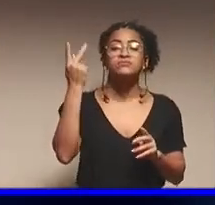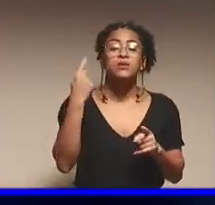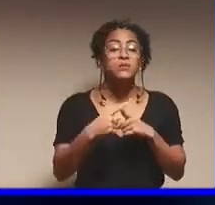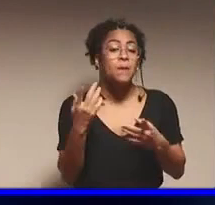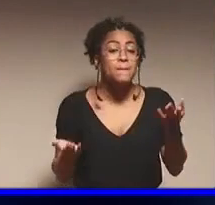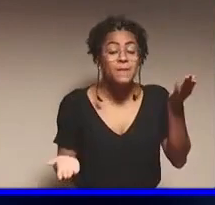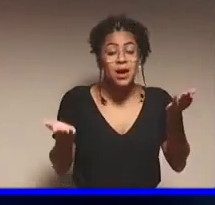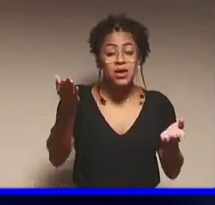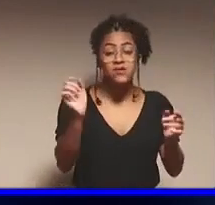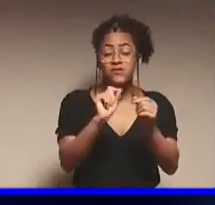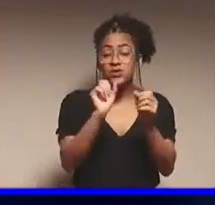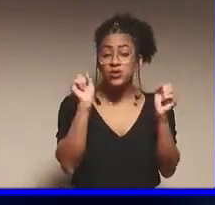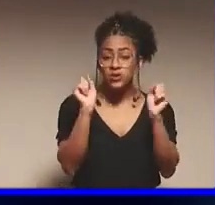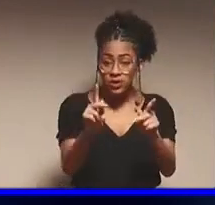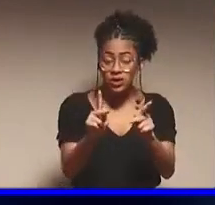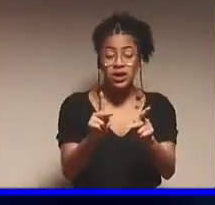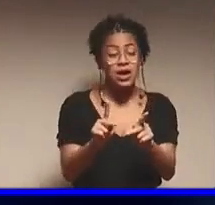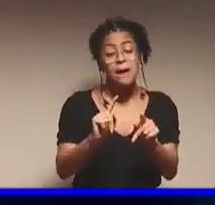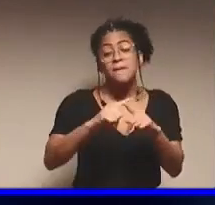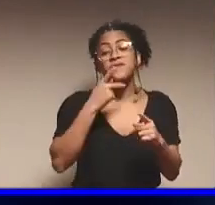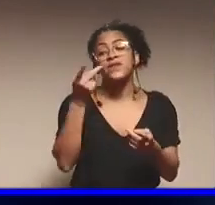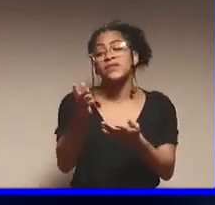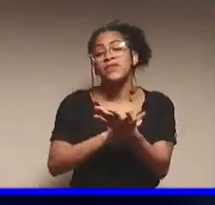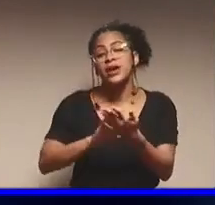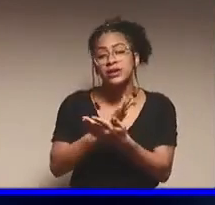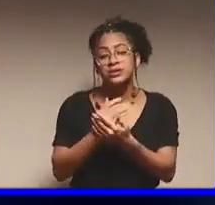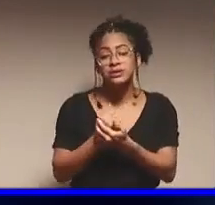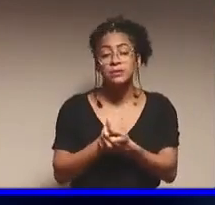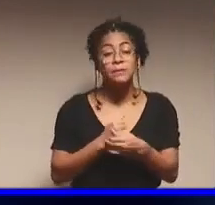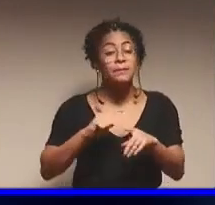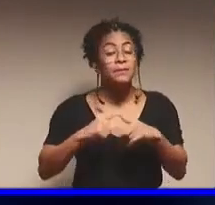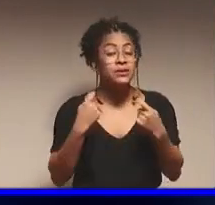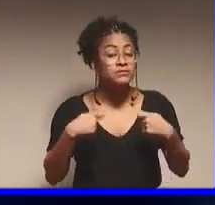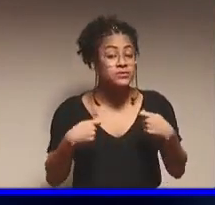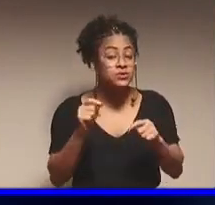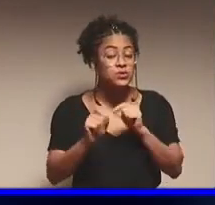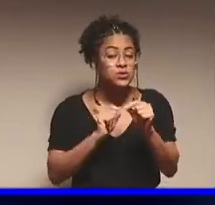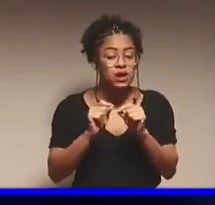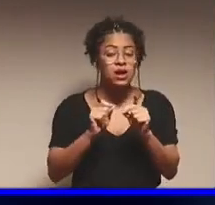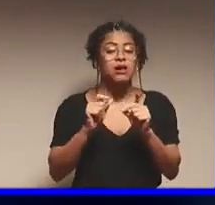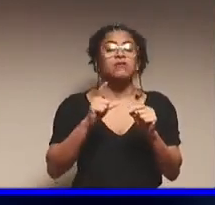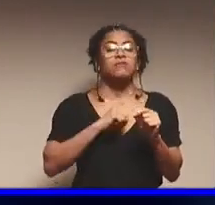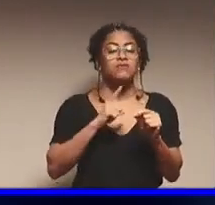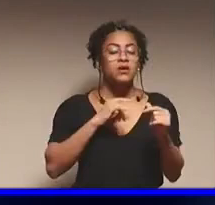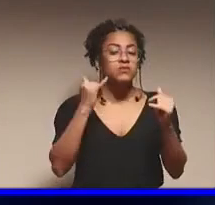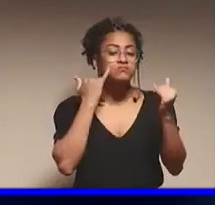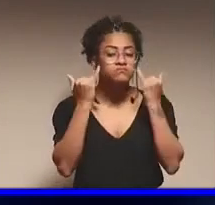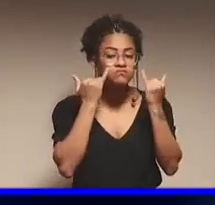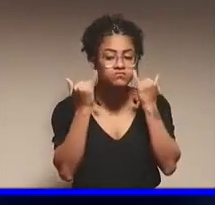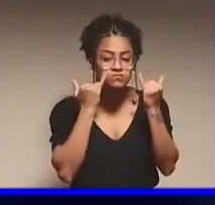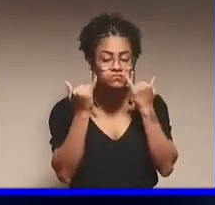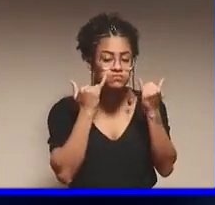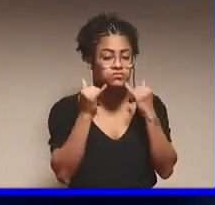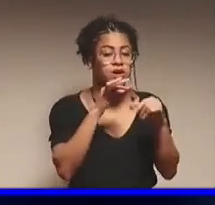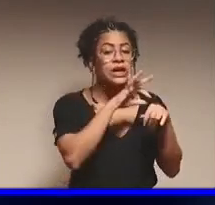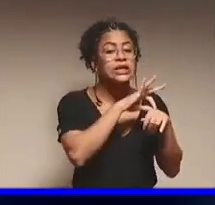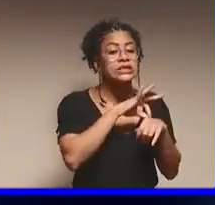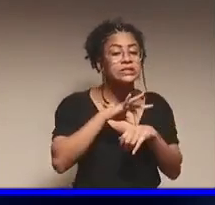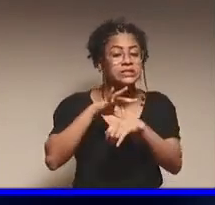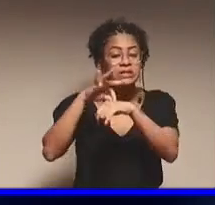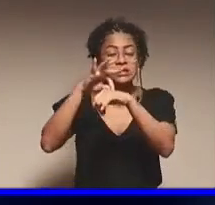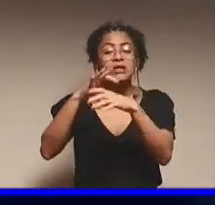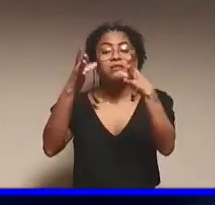ele, por si só, não fala nada. Então, o contador precisa pegar aqueles dados e trazer de forma